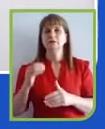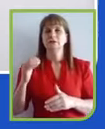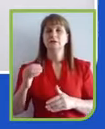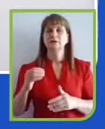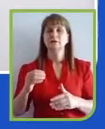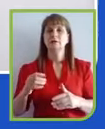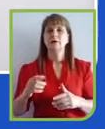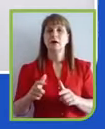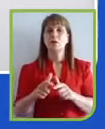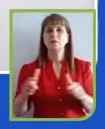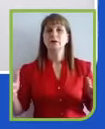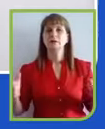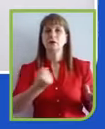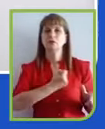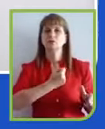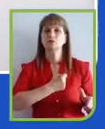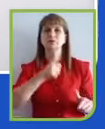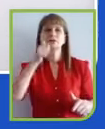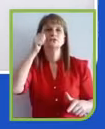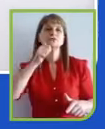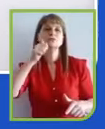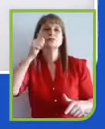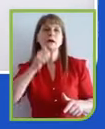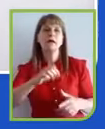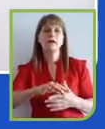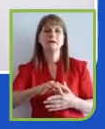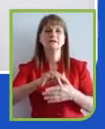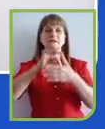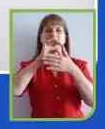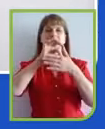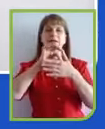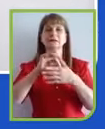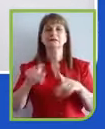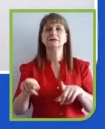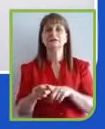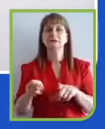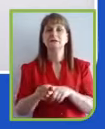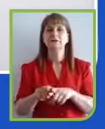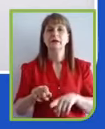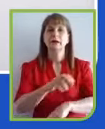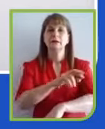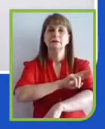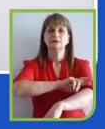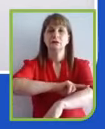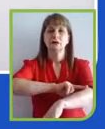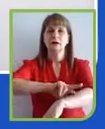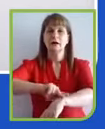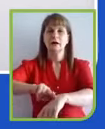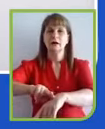de classes raciais em diversas posições relacionadas à empresa.